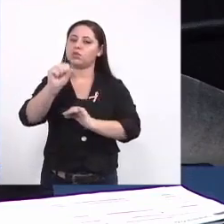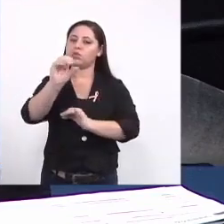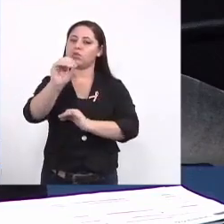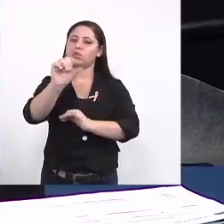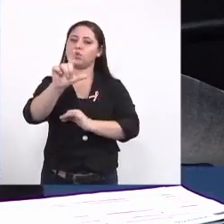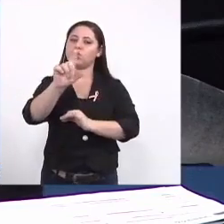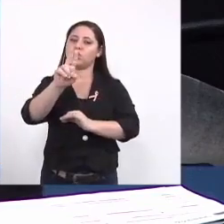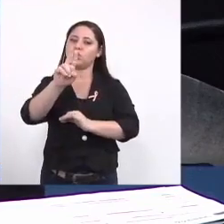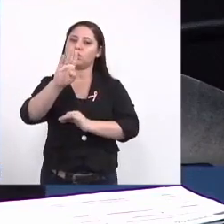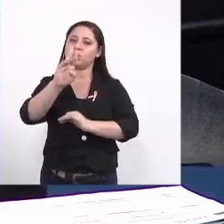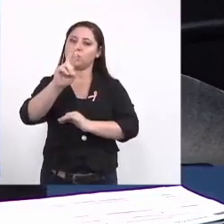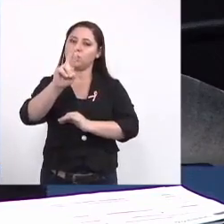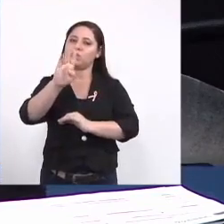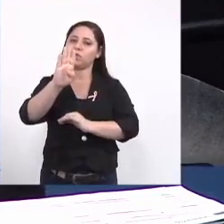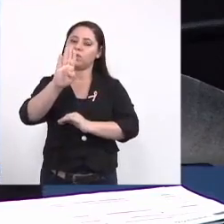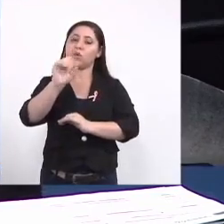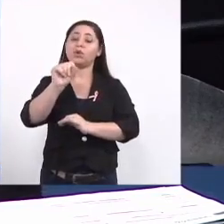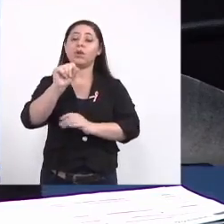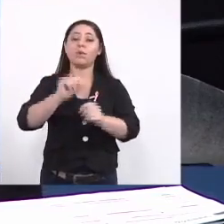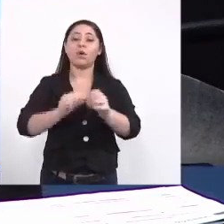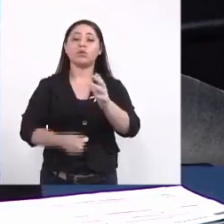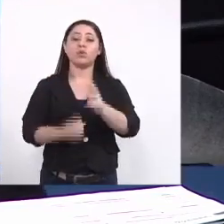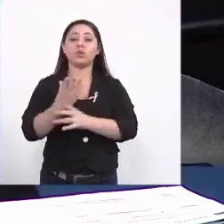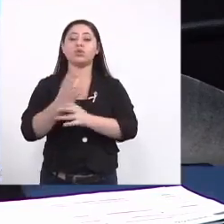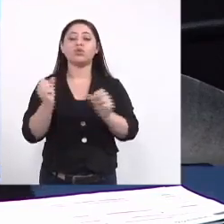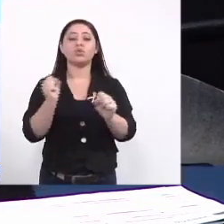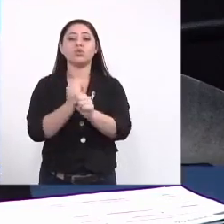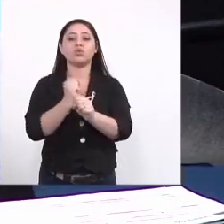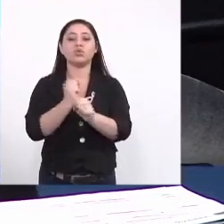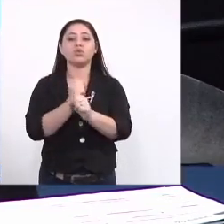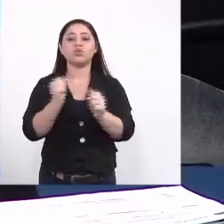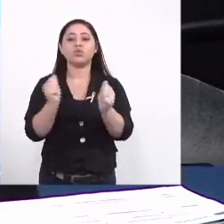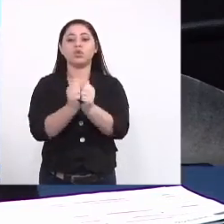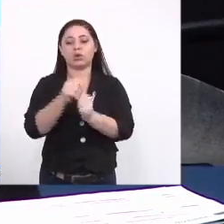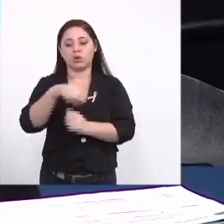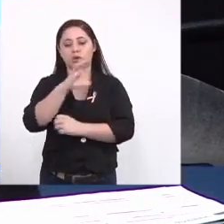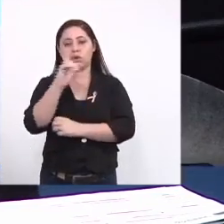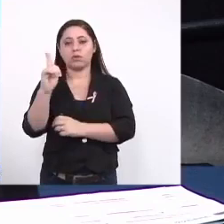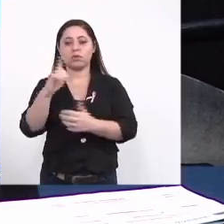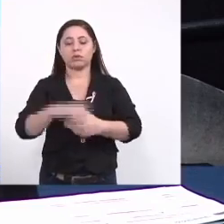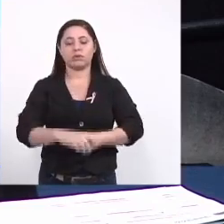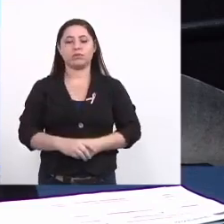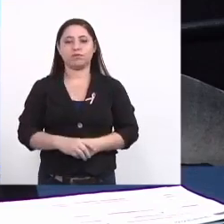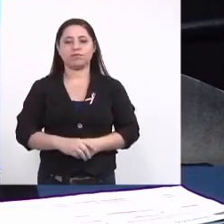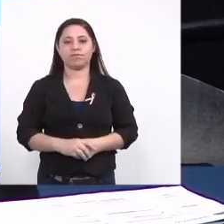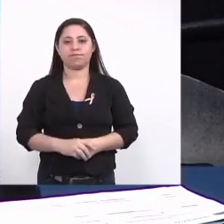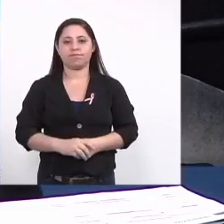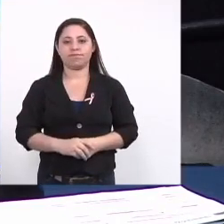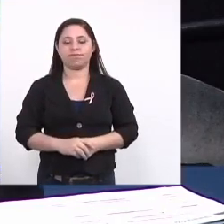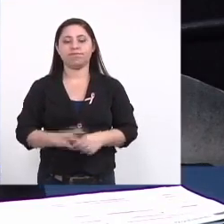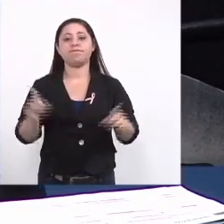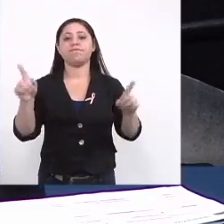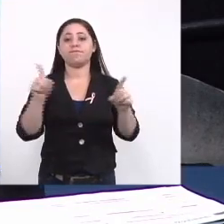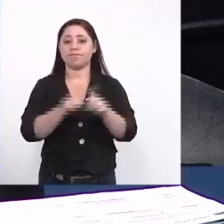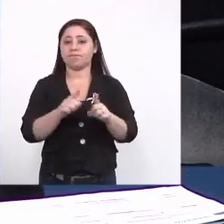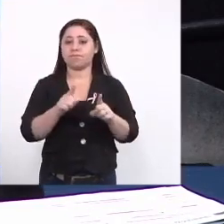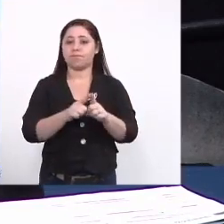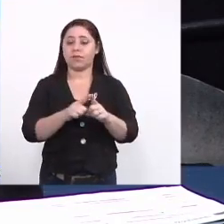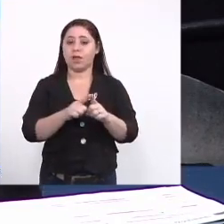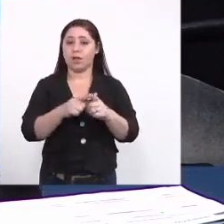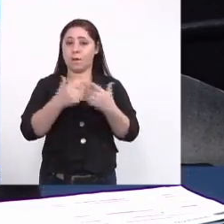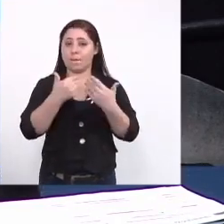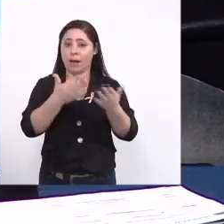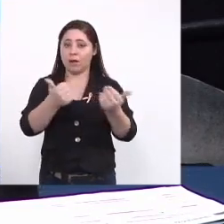a gente poderia construir juntos aqui em Campo Grande também foi encaminhado um